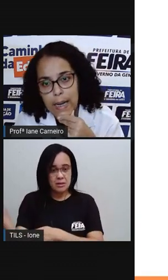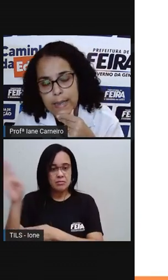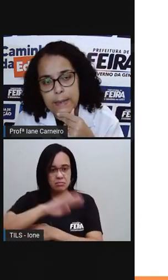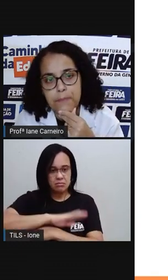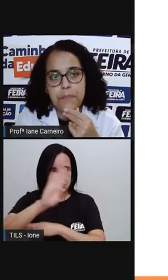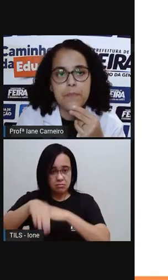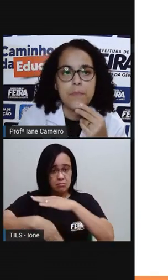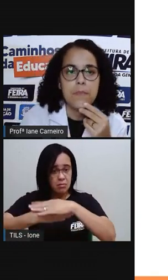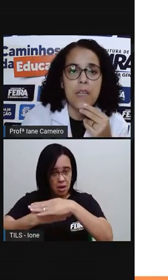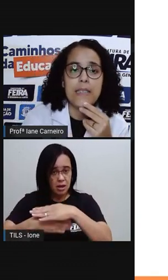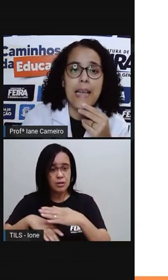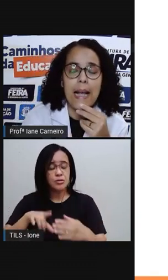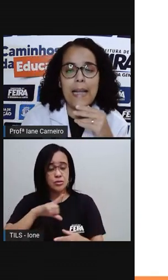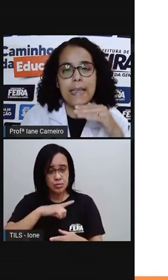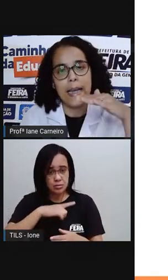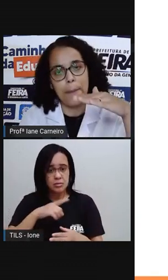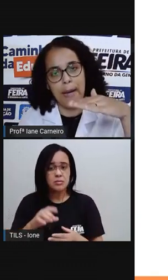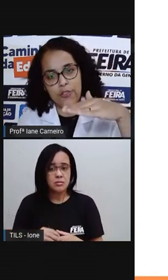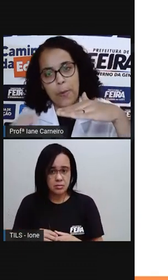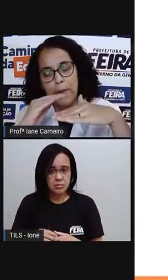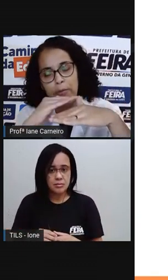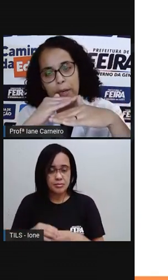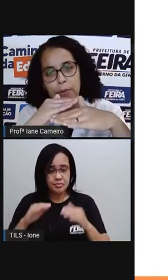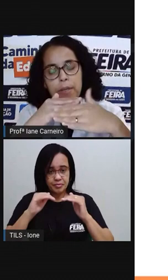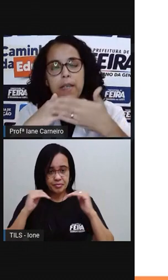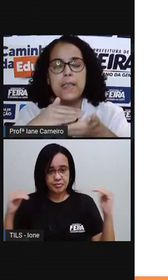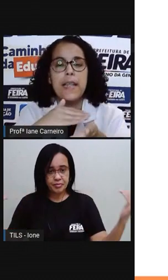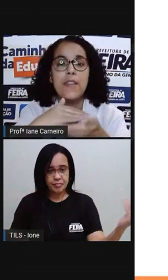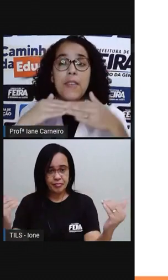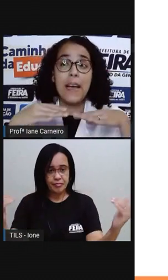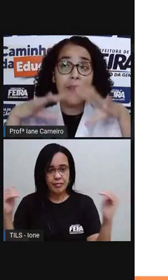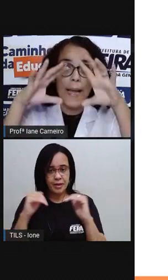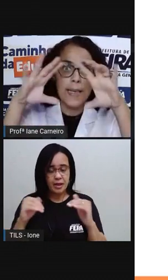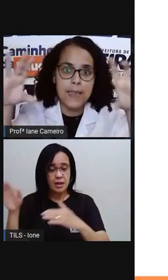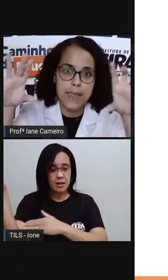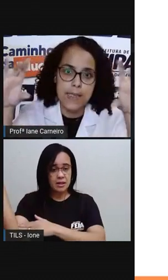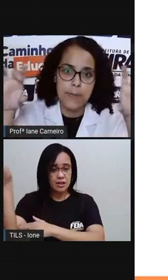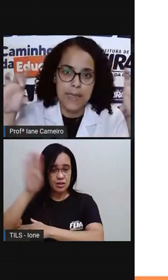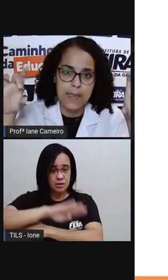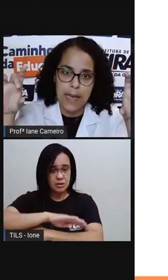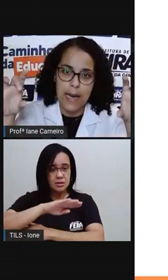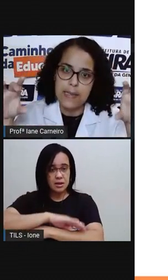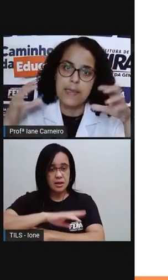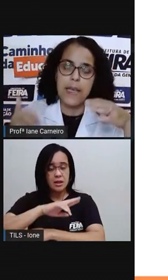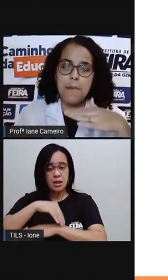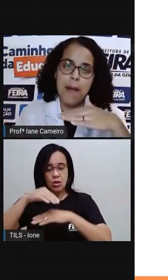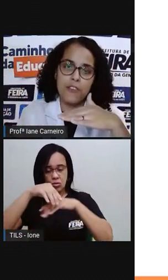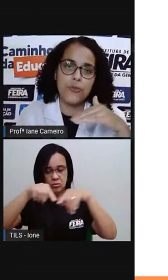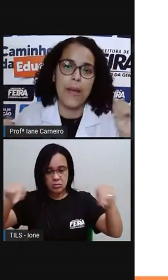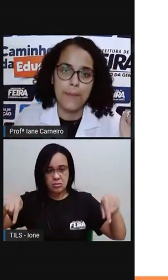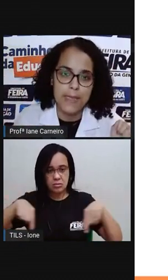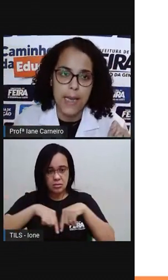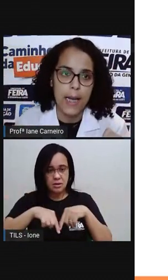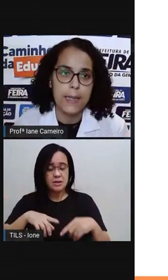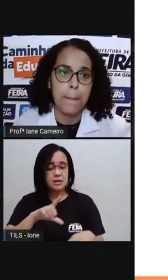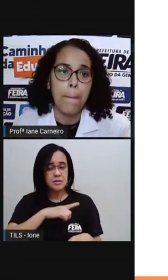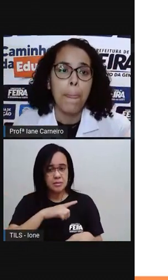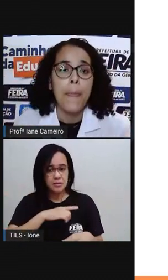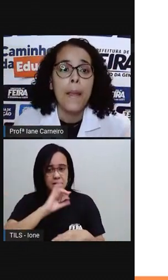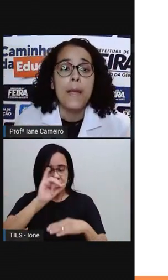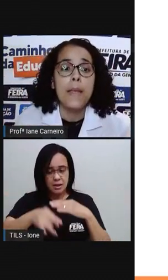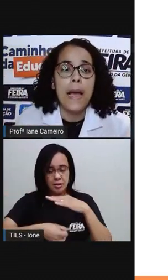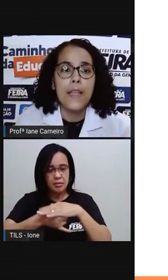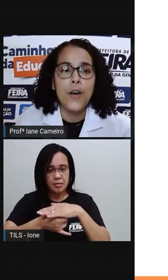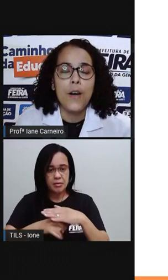sacada. Sacada é aquela parte, como a Pró falou, né? Que fica a varanda em cima das casas e aí embaixo é uma sacada.